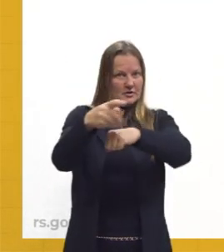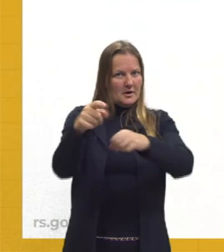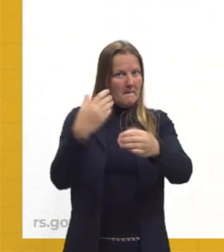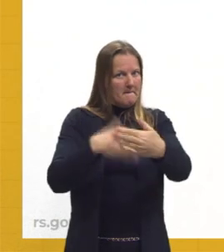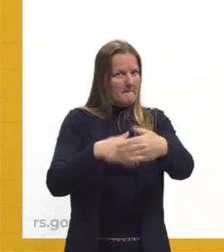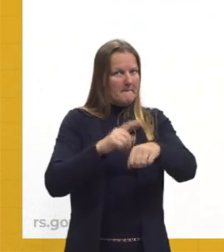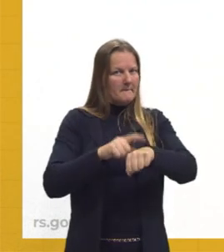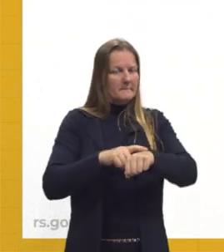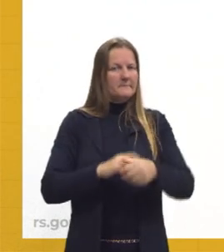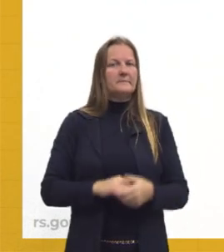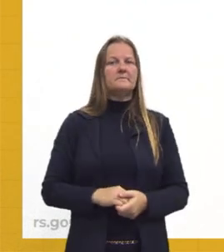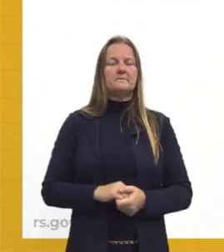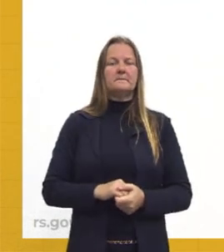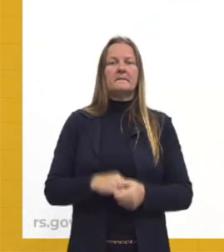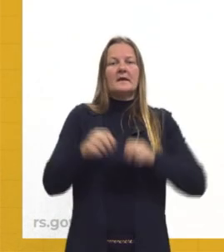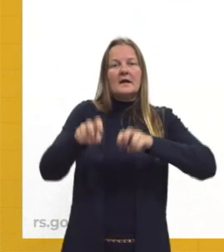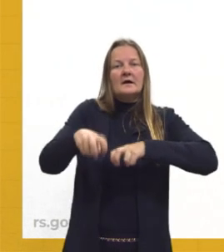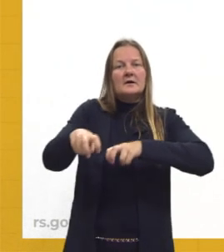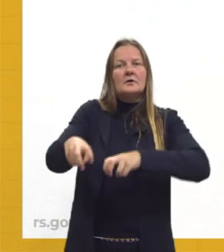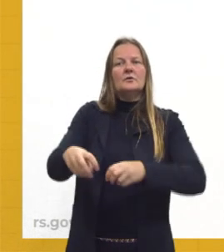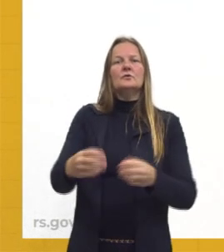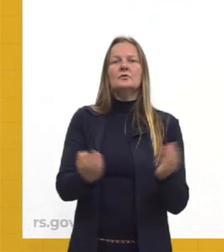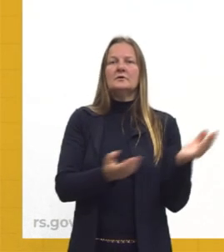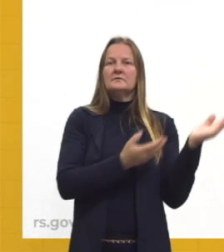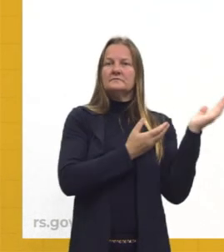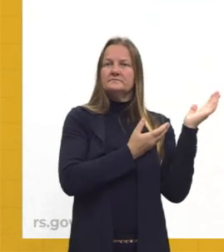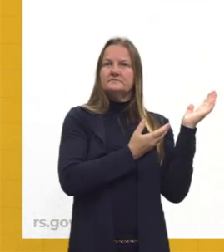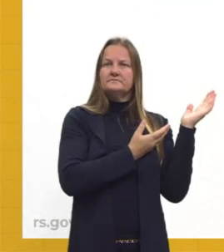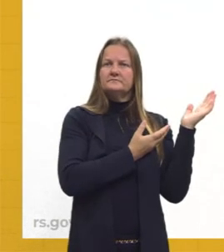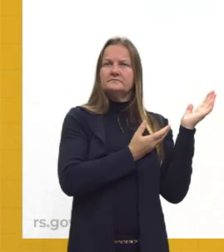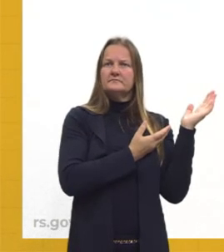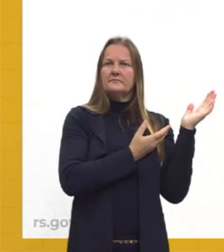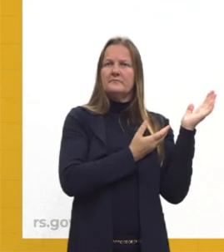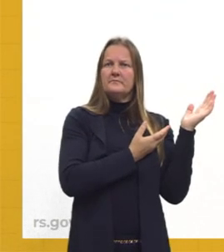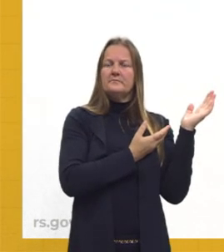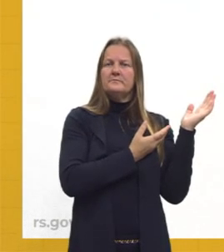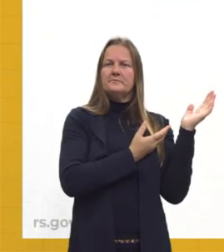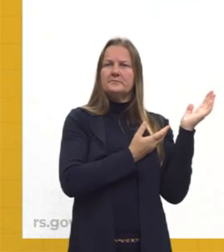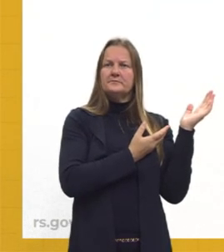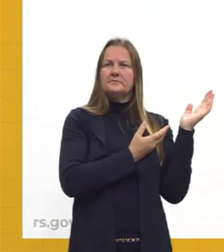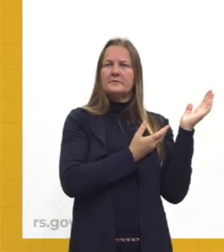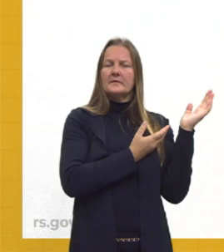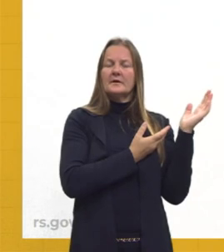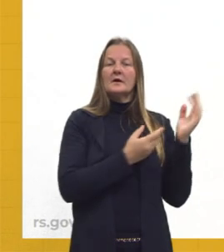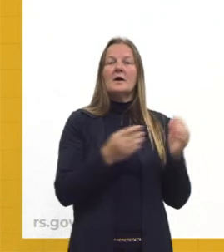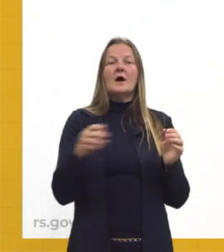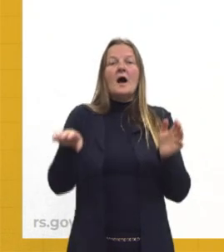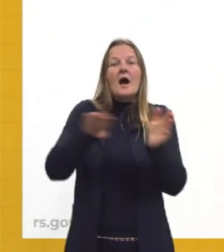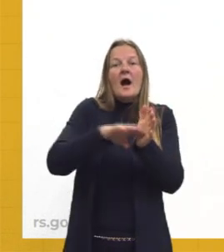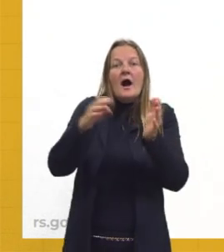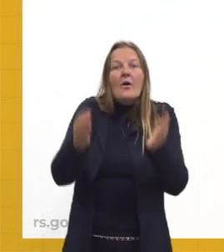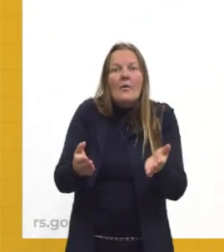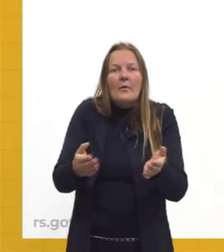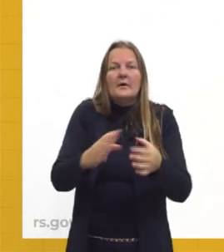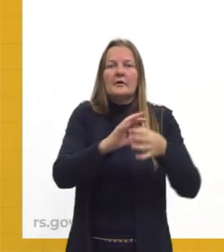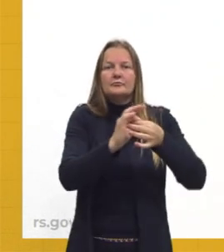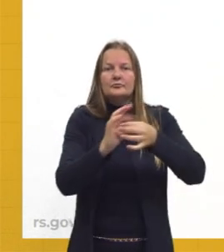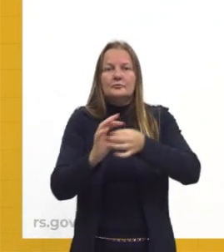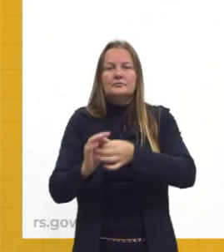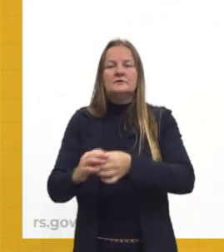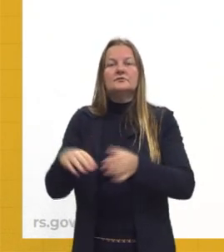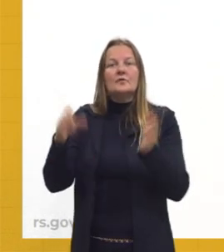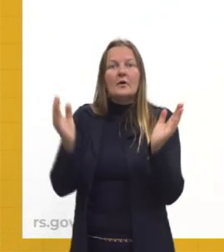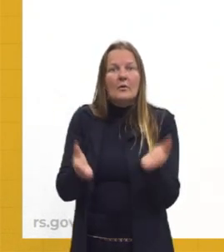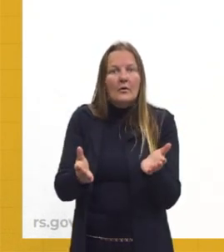mas hoje a agricultura brasileira, vamos lá, vamos passar mais um. E aí o que nós entramos? Entramos nos dias de hoje, tá, gurizada? Entramos na